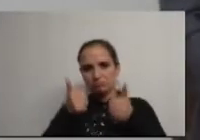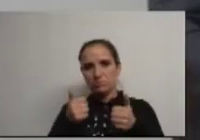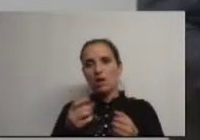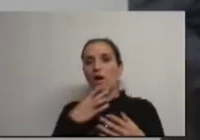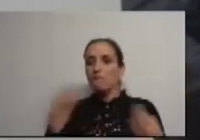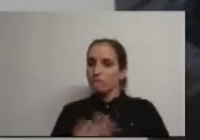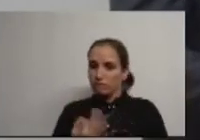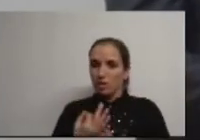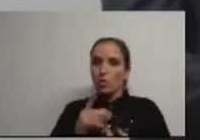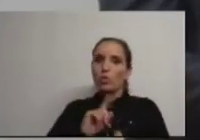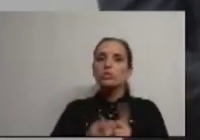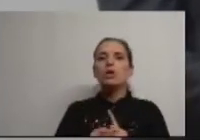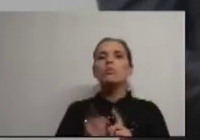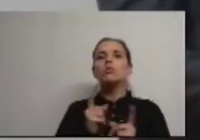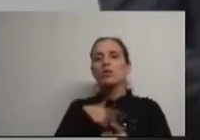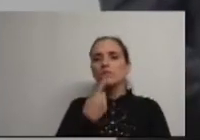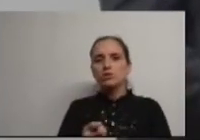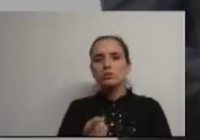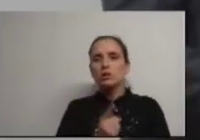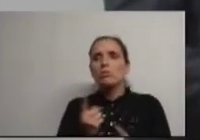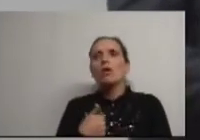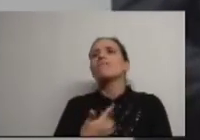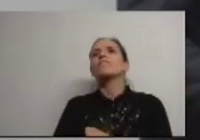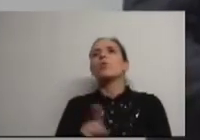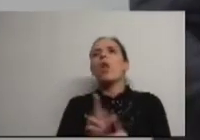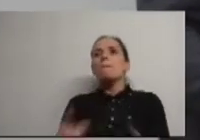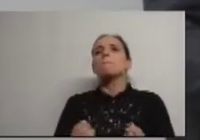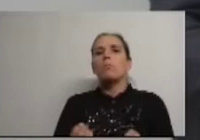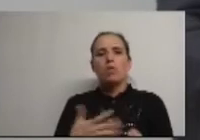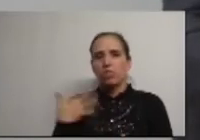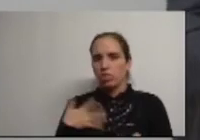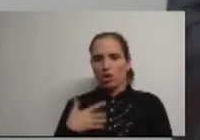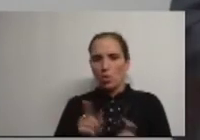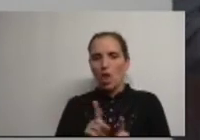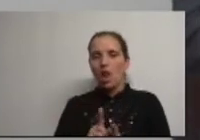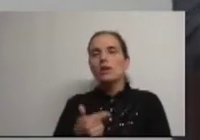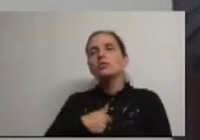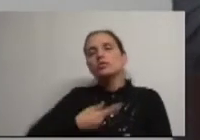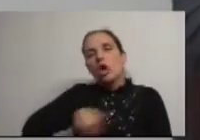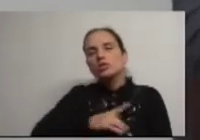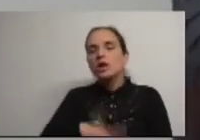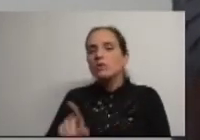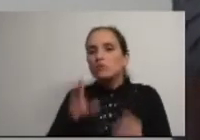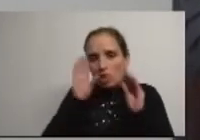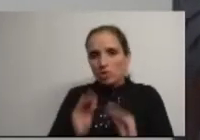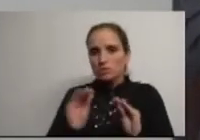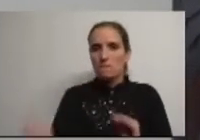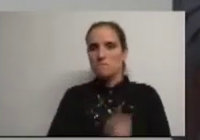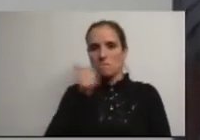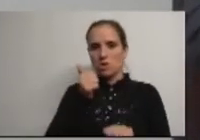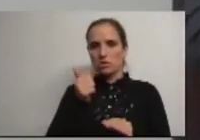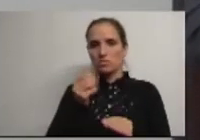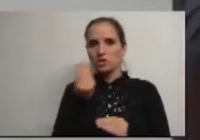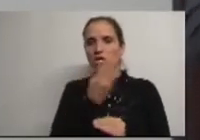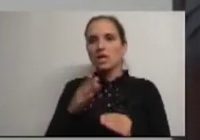contrariamente àquilo que se diz, não é porque queiramos fazer poupanças, mas é porque queremos a melhor educação para